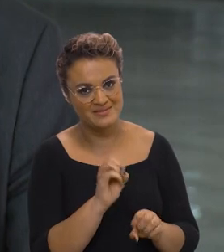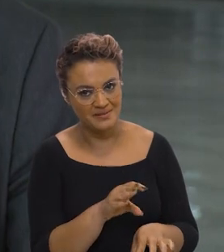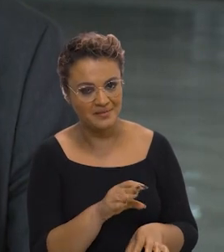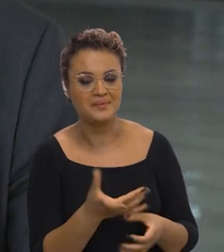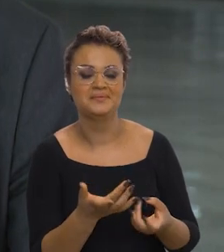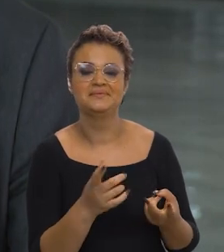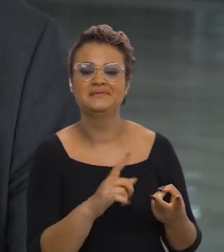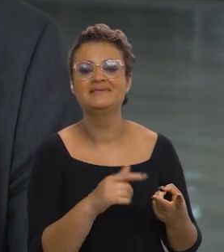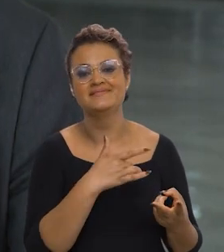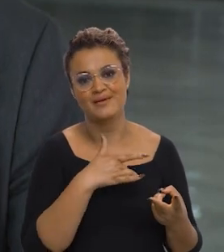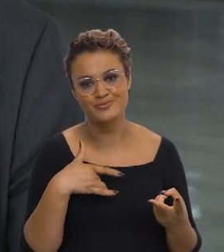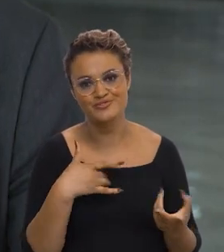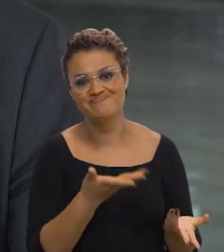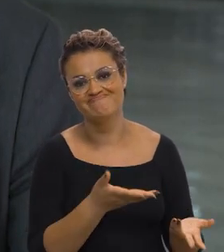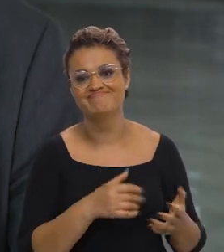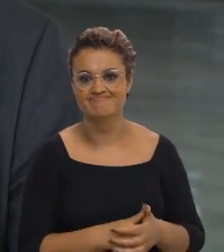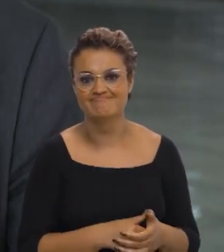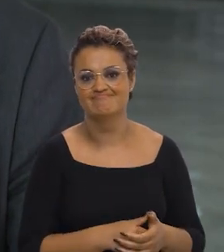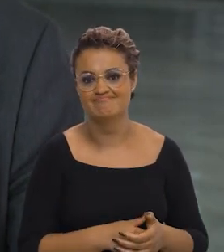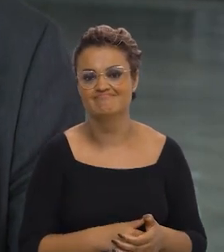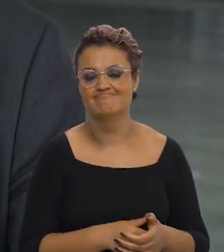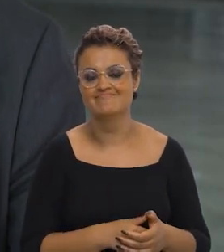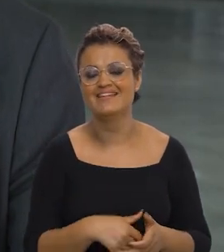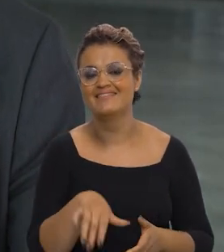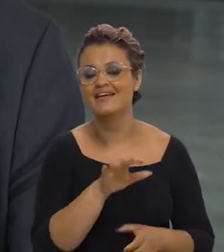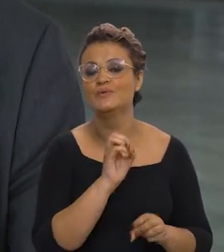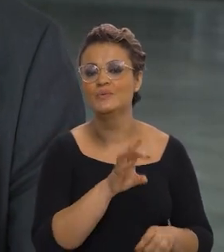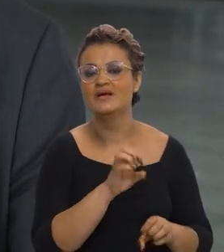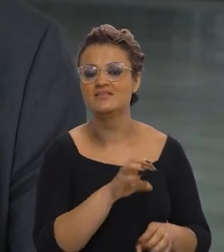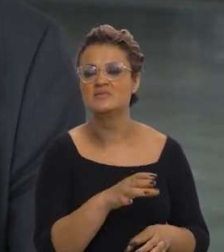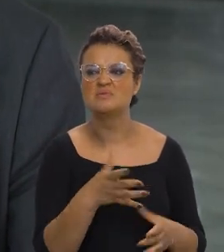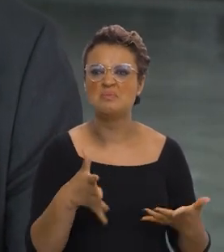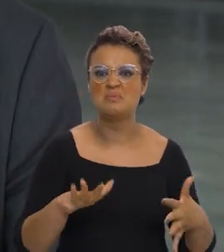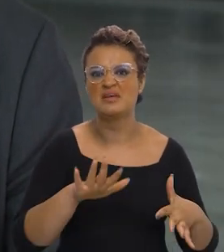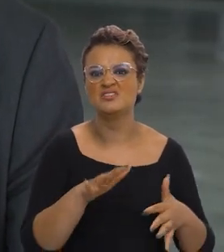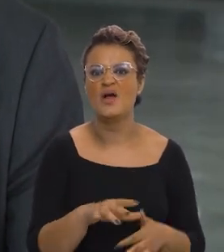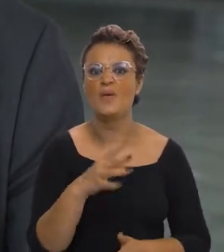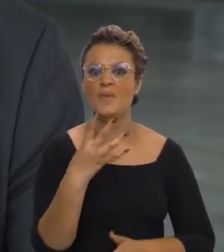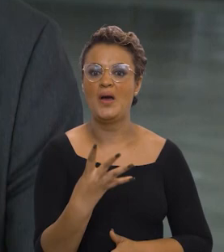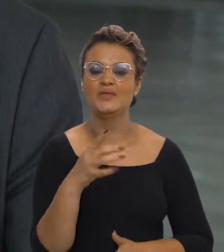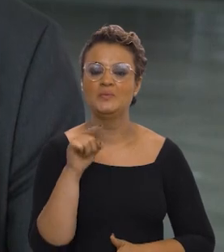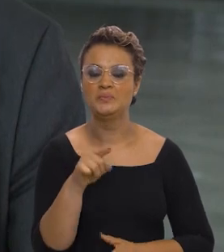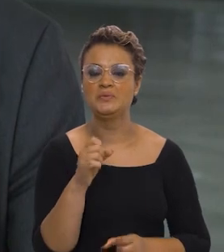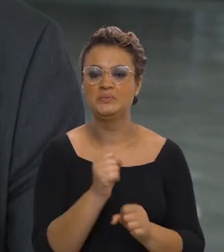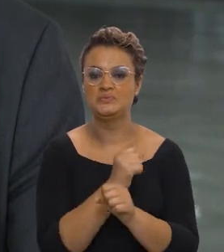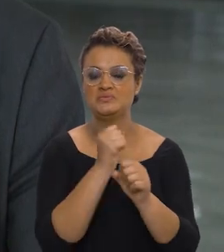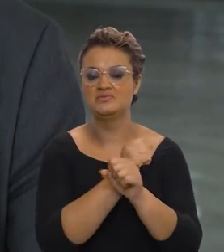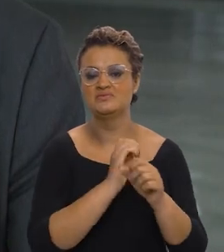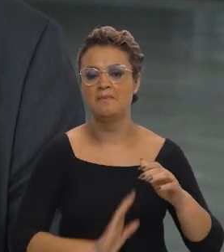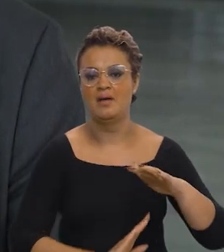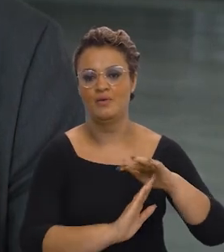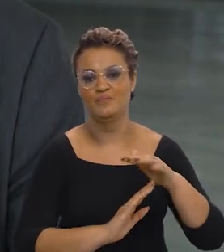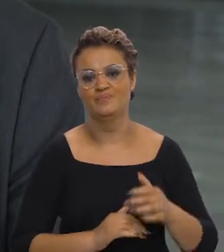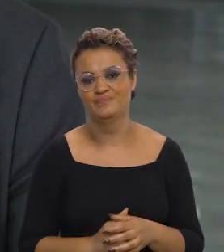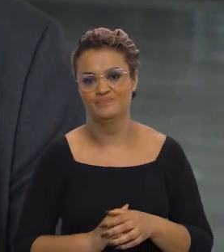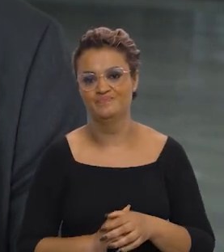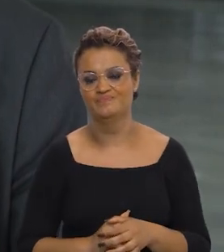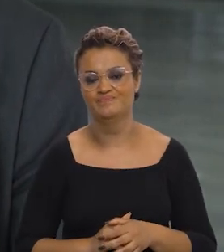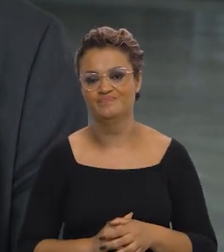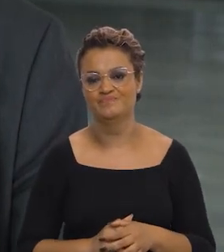como educação e saúde. Só na educação, a gente estima que tem mais de 4.000 obras paradas.